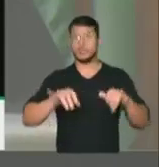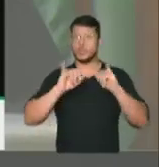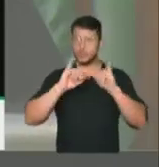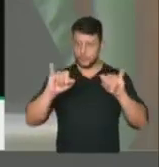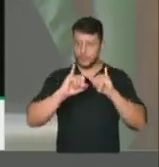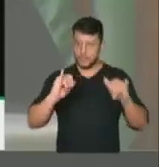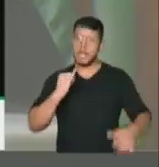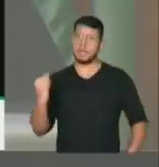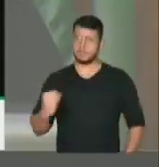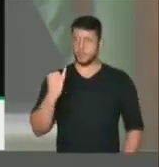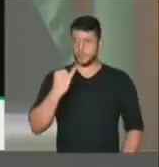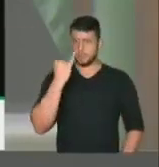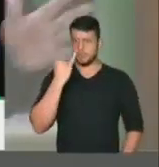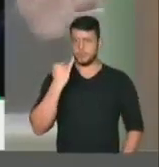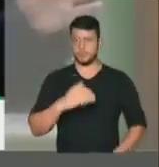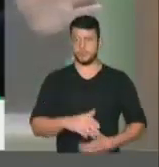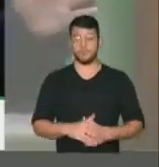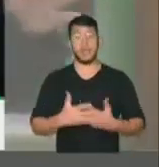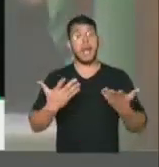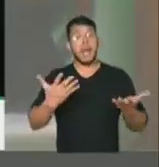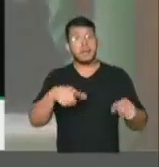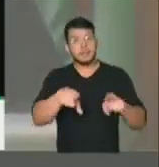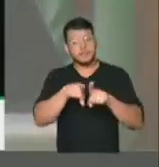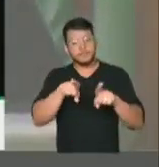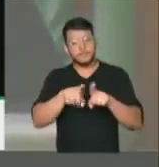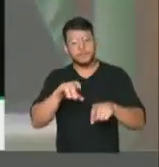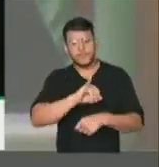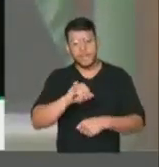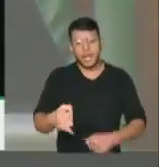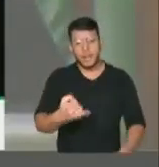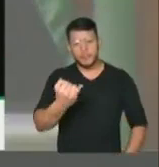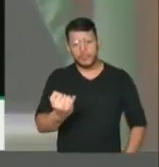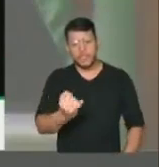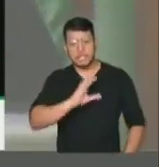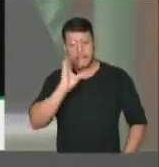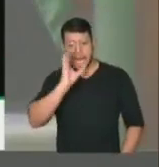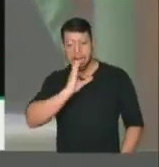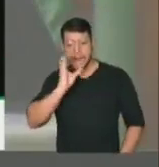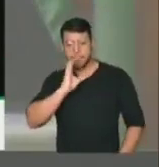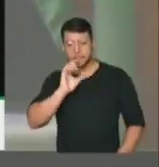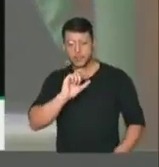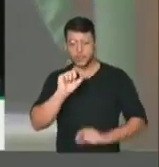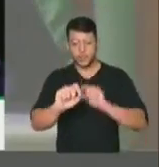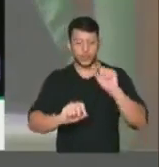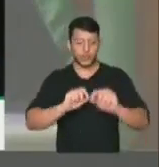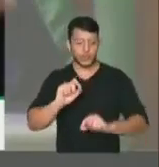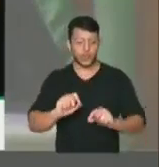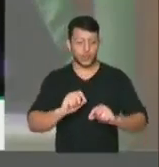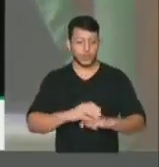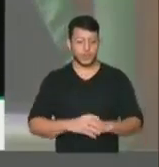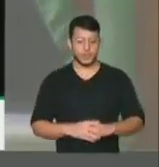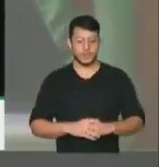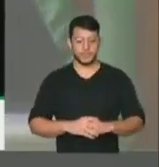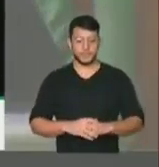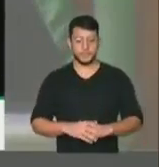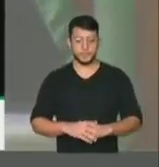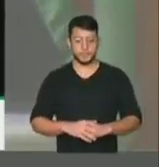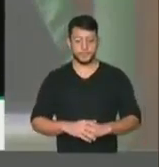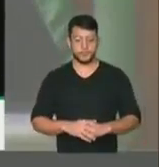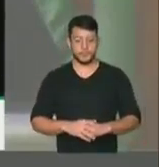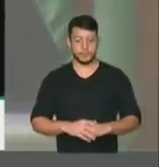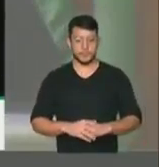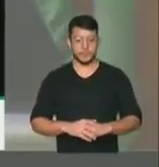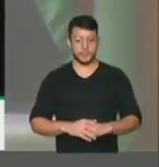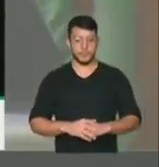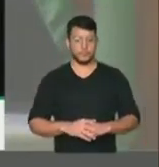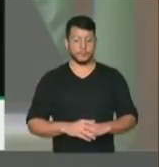a V. Exª que dê divulgação. Muito obrigado. Aproveitar, presidente, esses 15 segundos que faltam, que eu sei que talvez não tenha oportunidade de